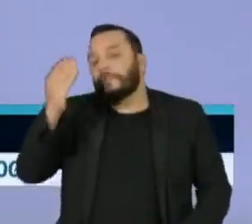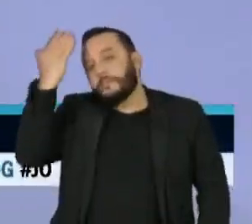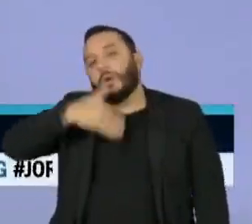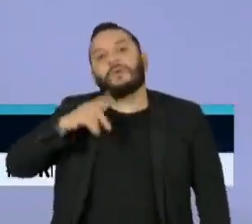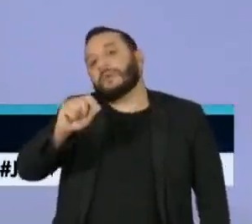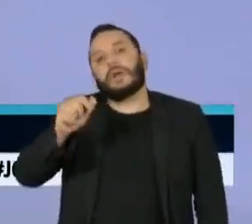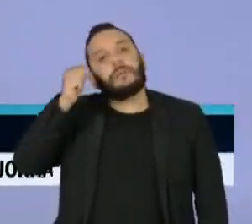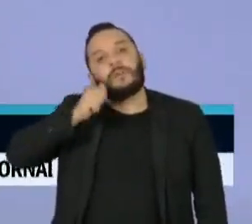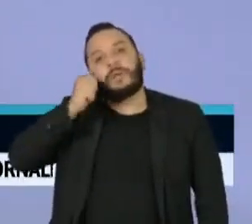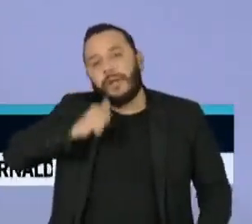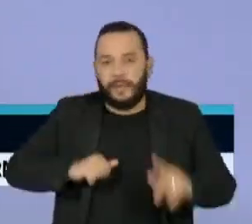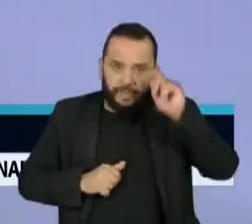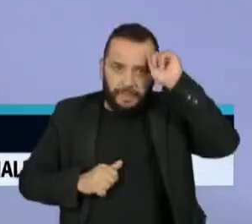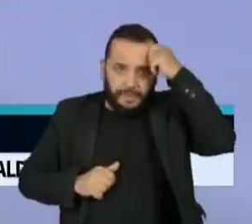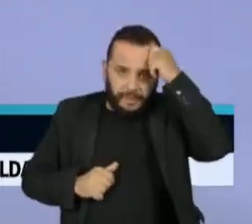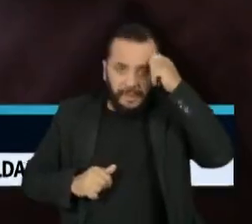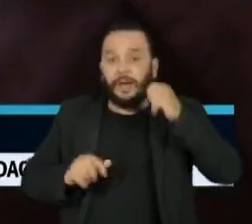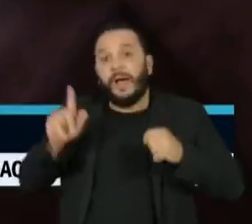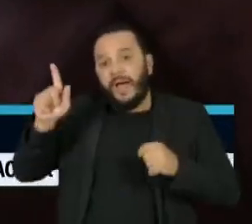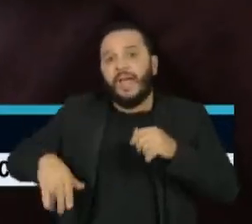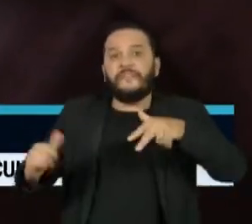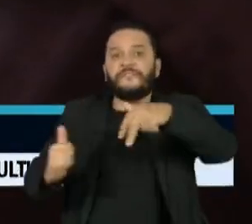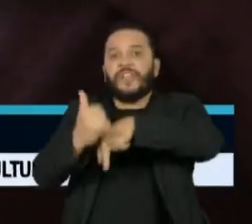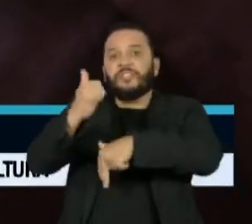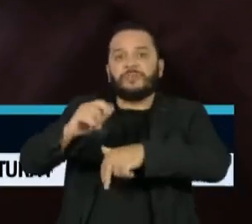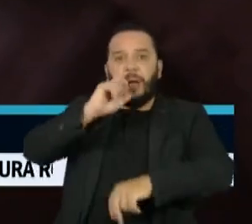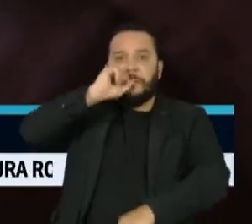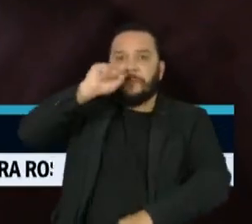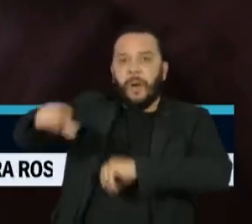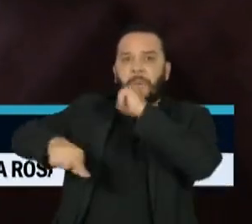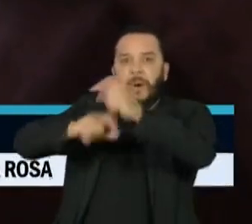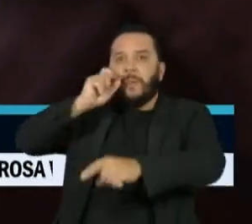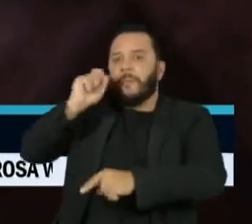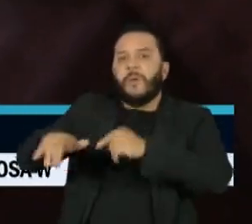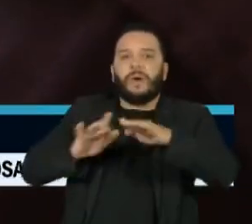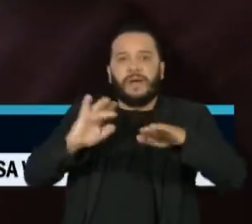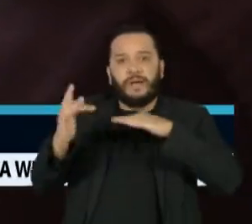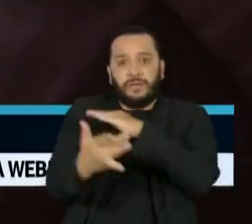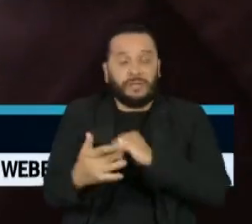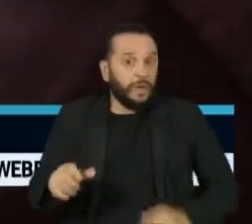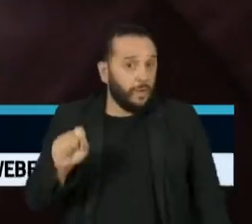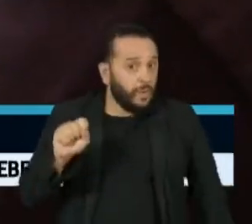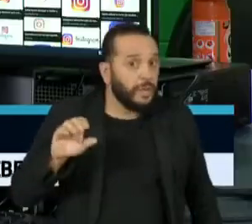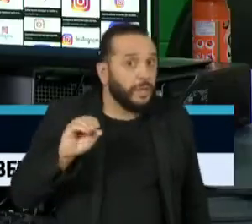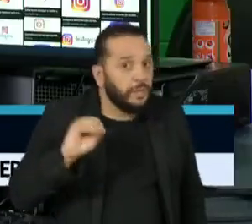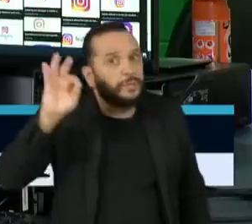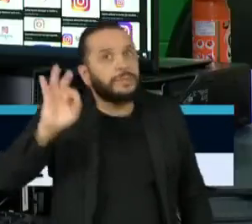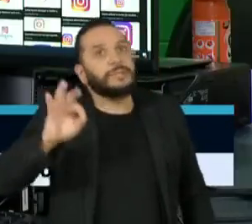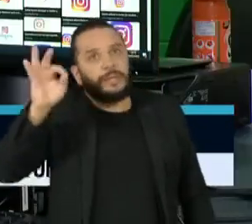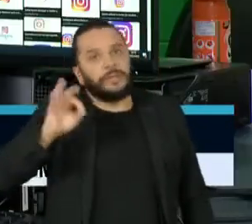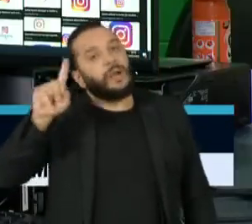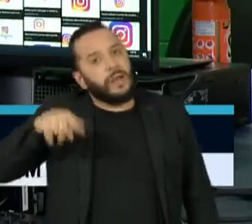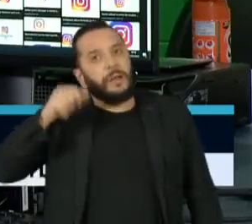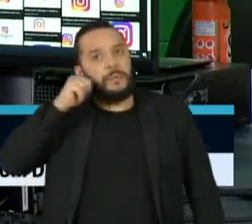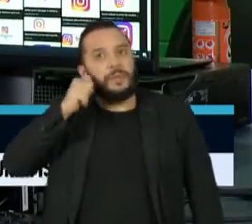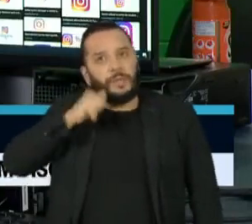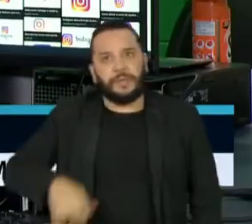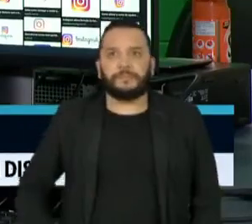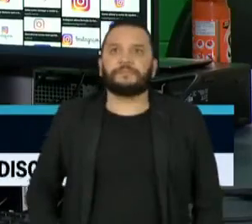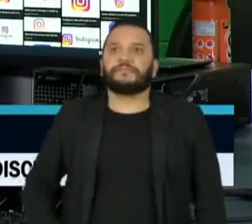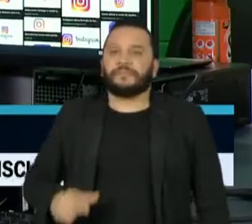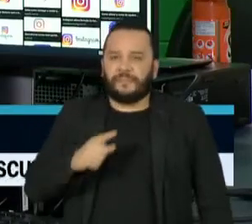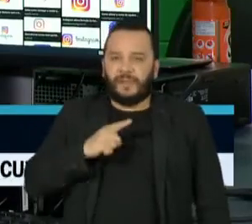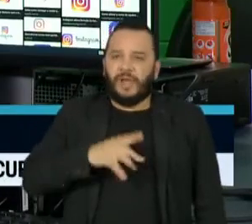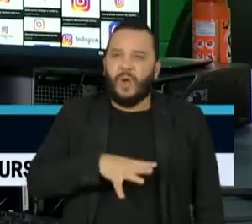principais vítimas de falas discriminatórias nas plataformas. São 80% dos casos. E esse discurso de